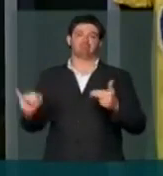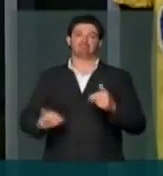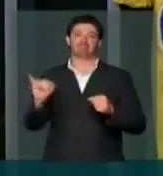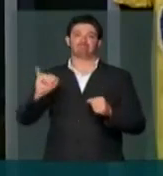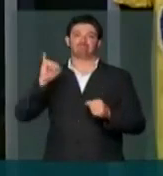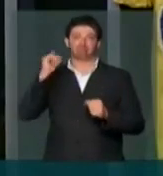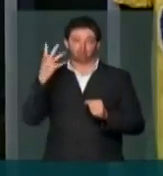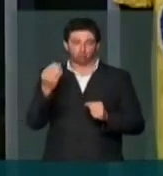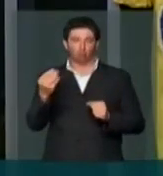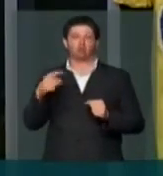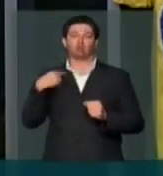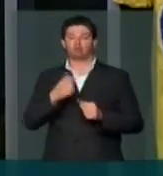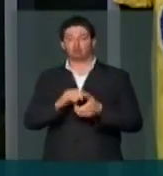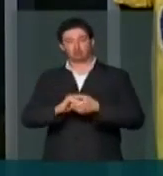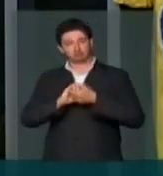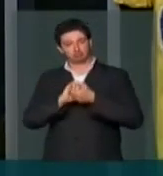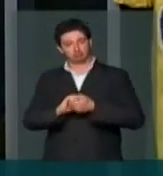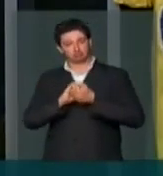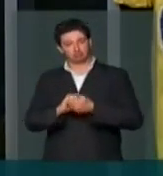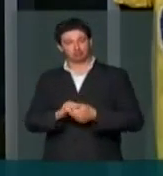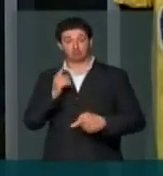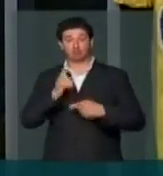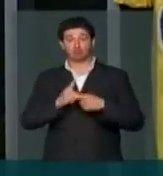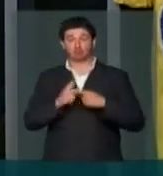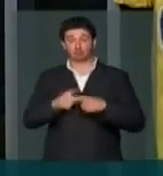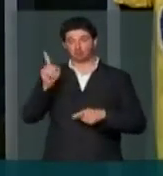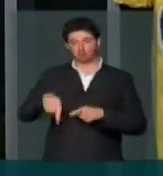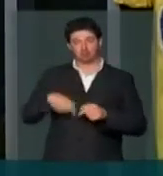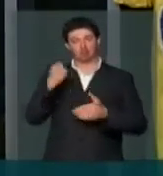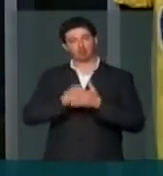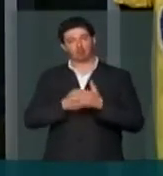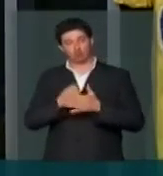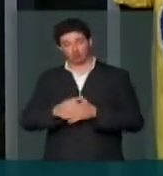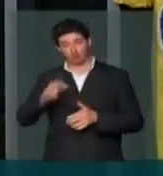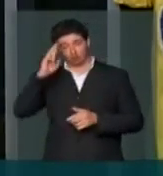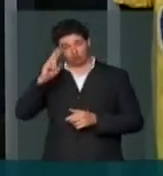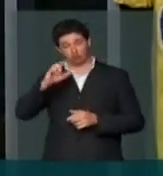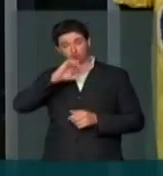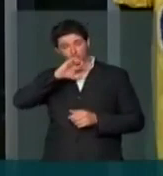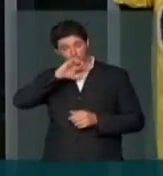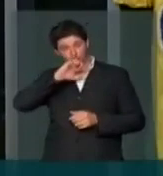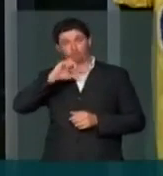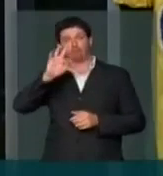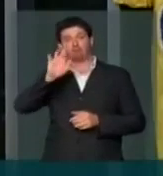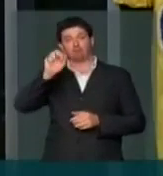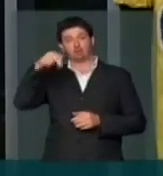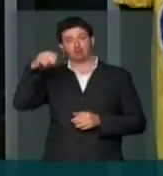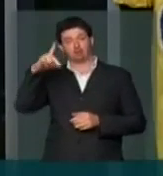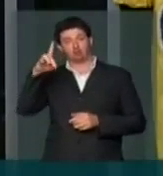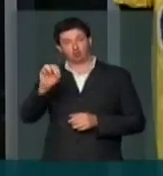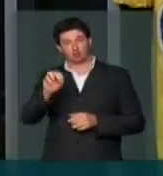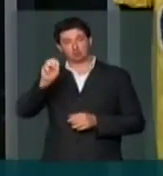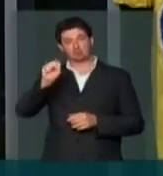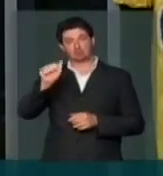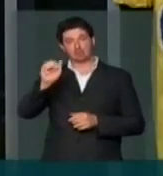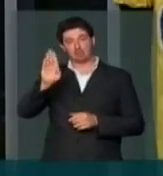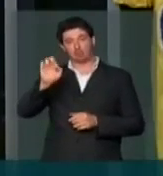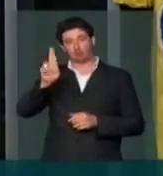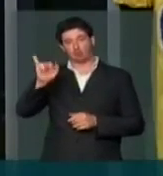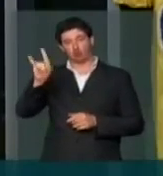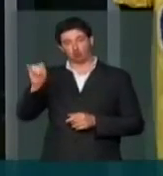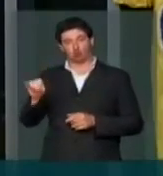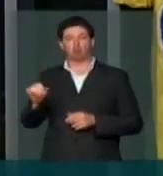irrelevante, que nós saudamos, porque é uma luta que Dom Fernando Saburido vem empreendendo para que a Igreja